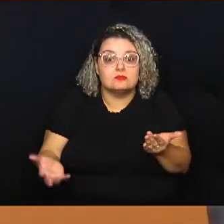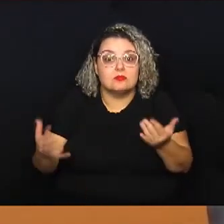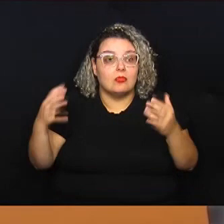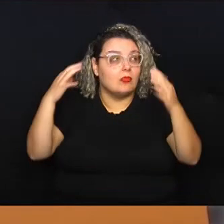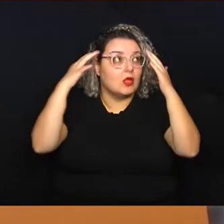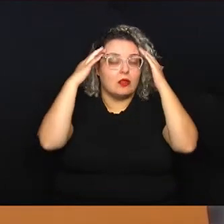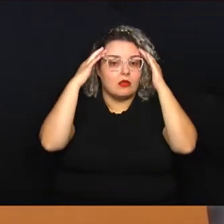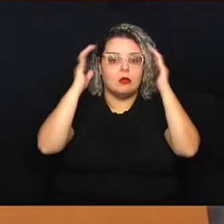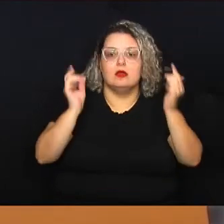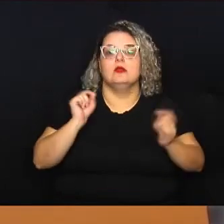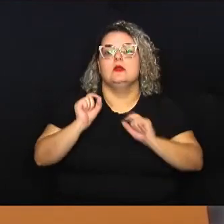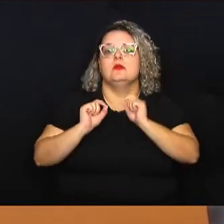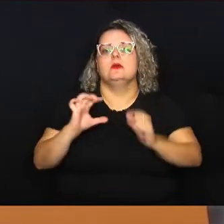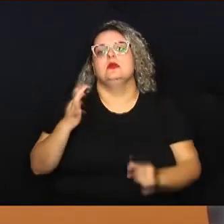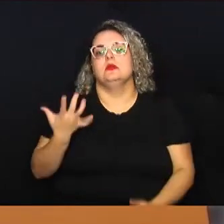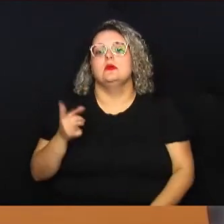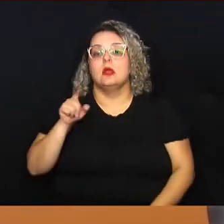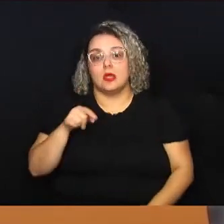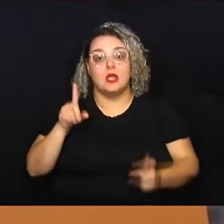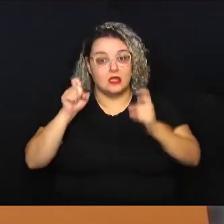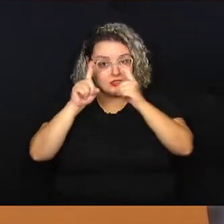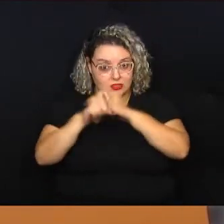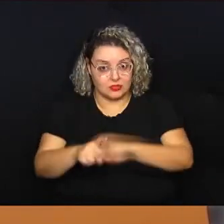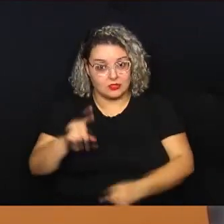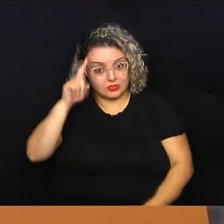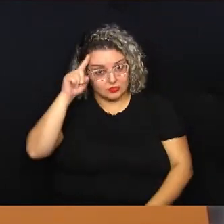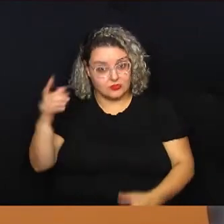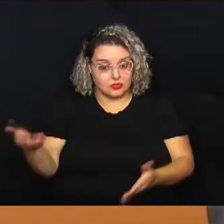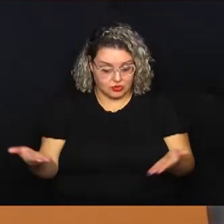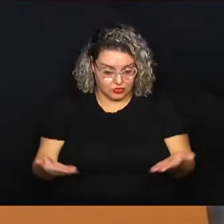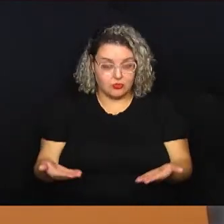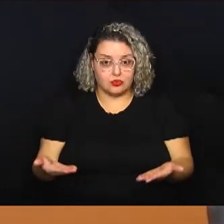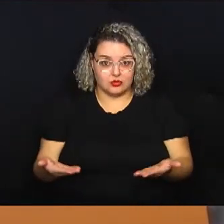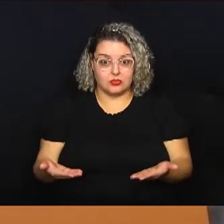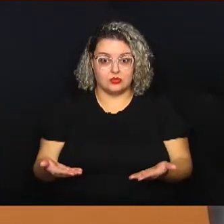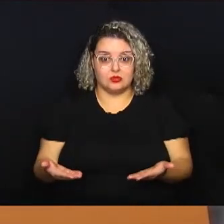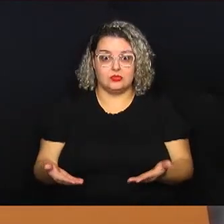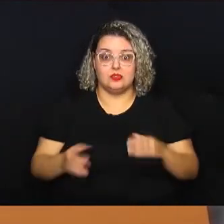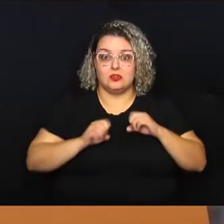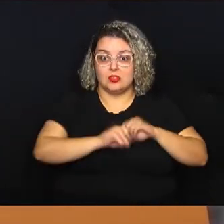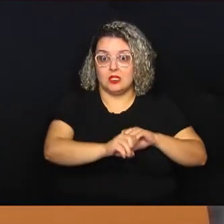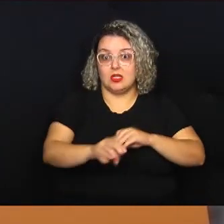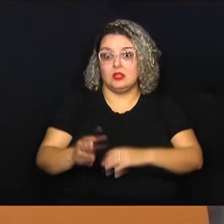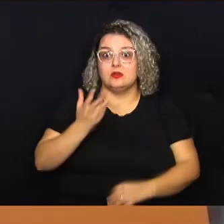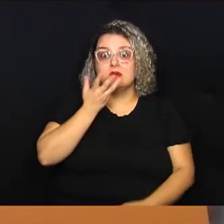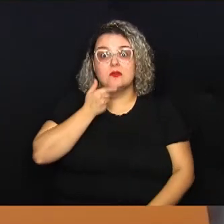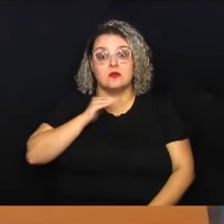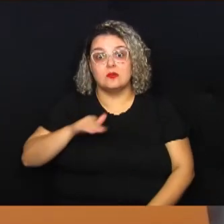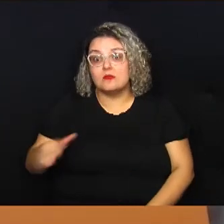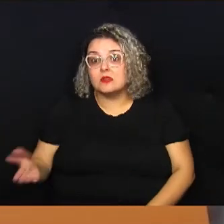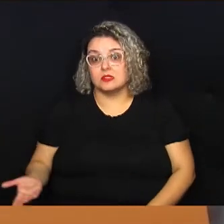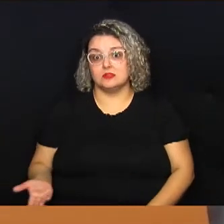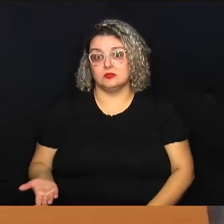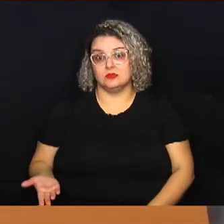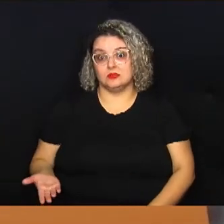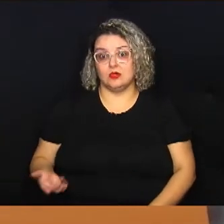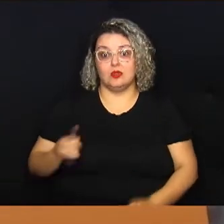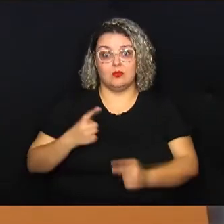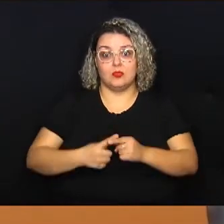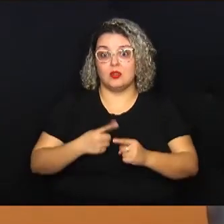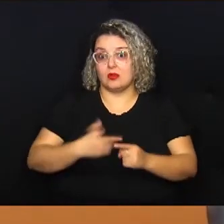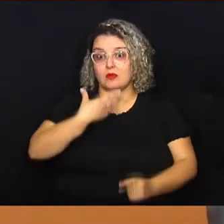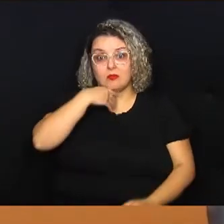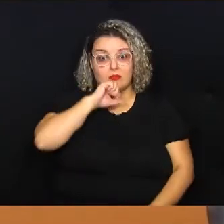que acontece? É muito difícil, nos dias atuais, educar os filhos. Porque os pais não têm manual de